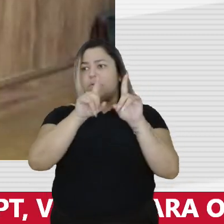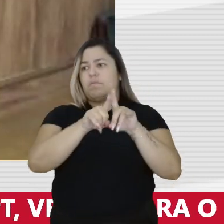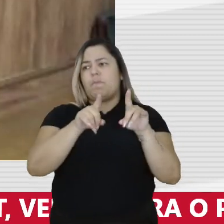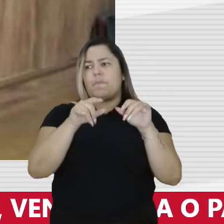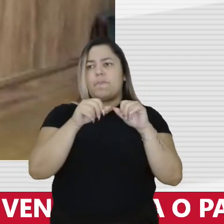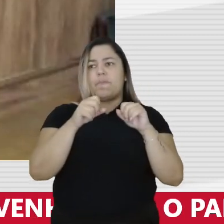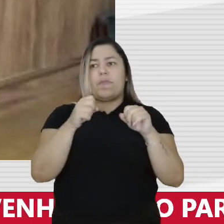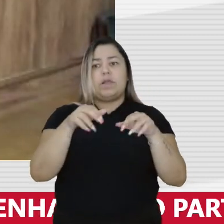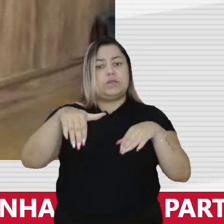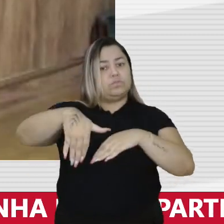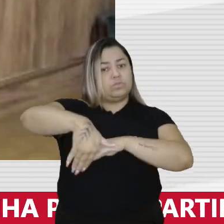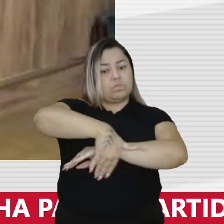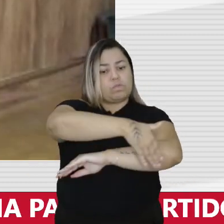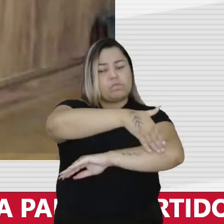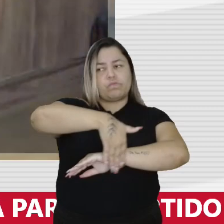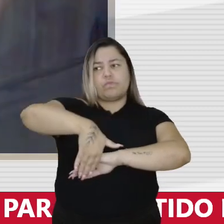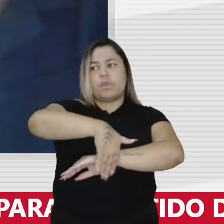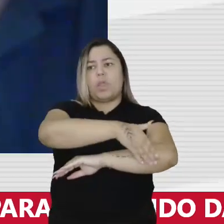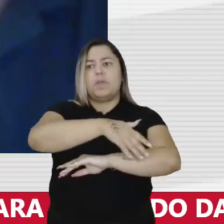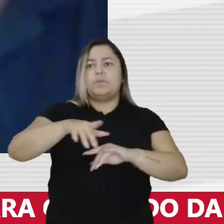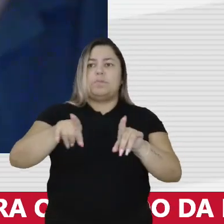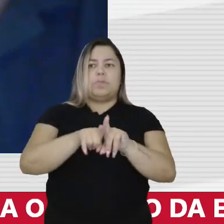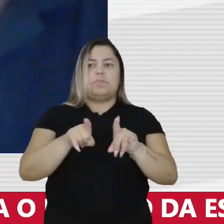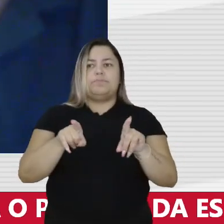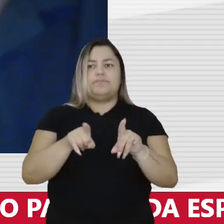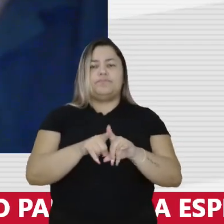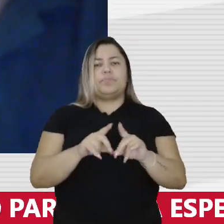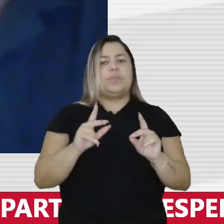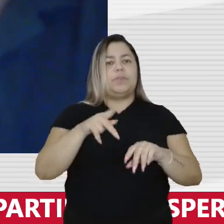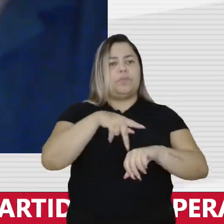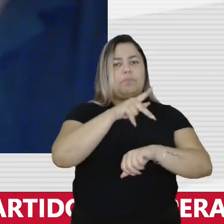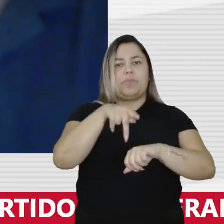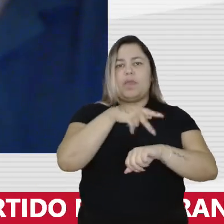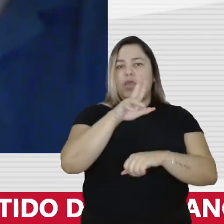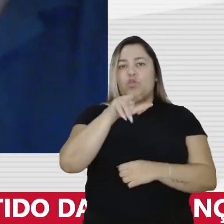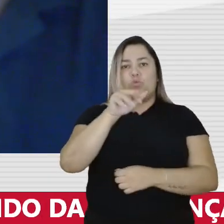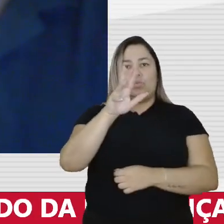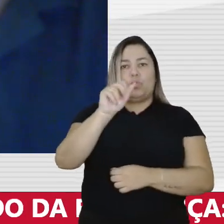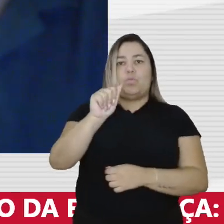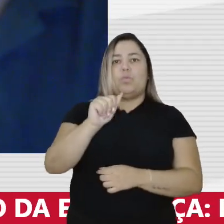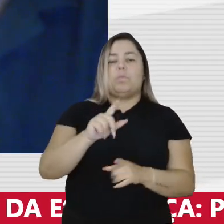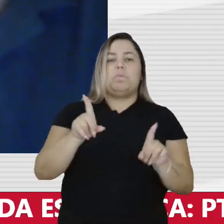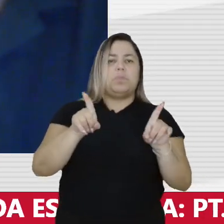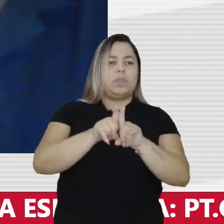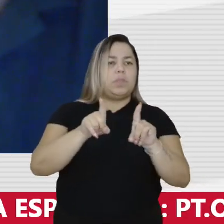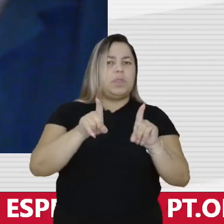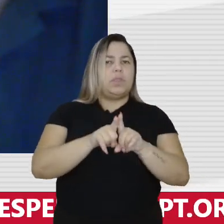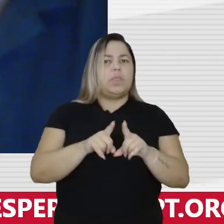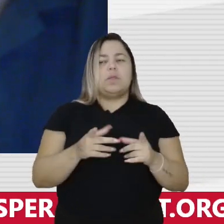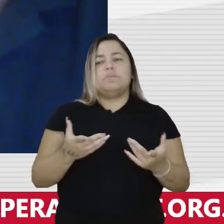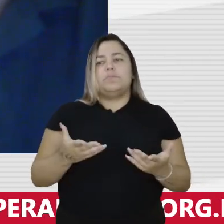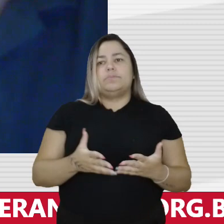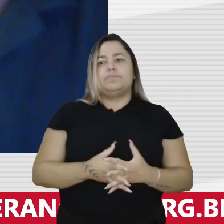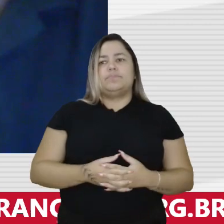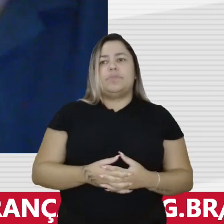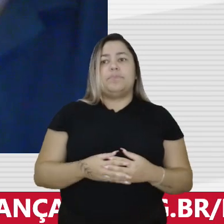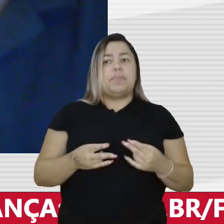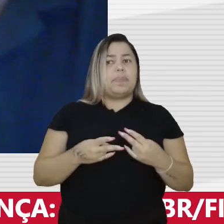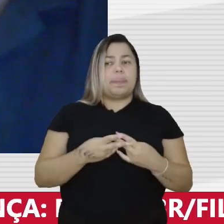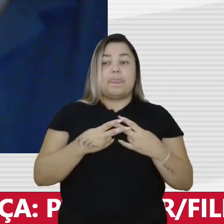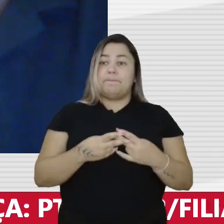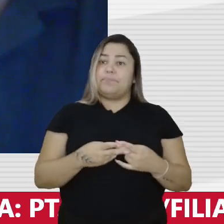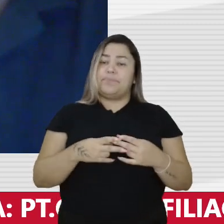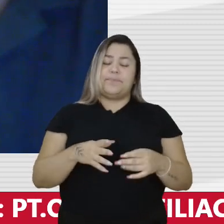urnas o que que é isso isso é uma continuidade desse país que nunca que tolera que as pessoas defendam a